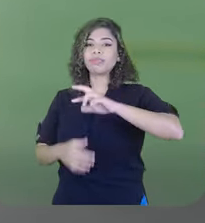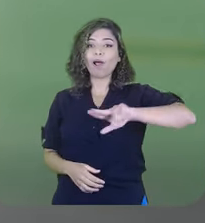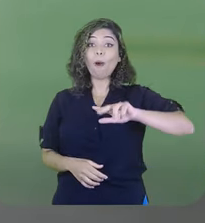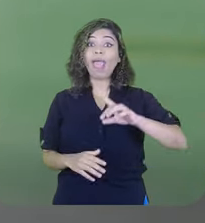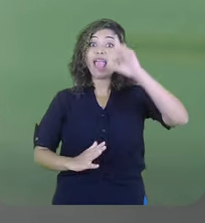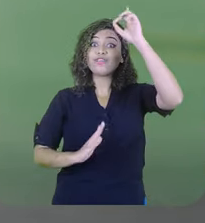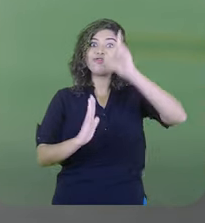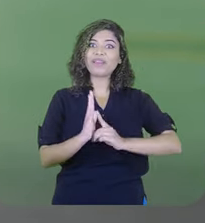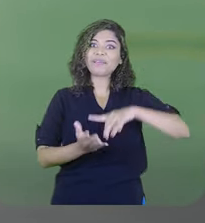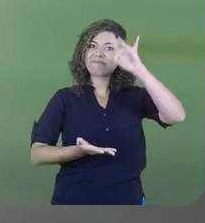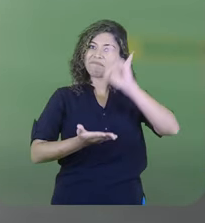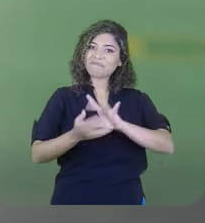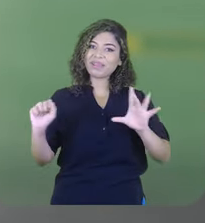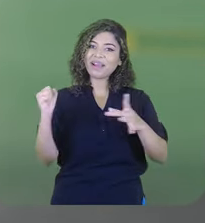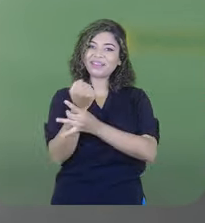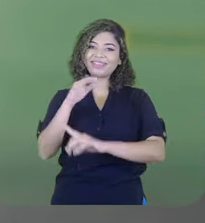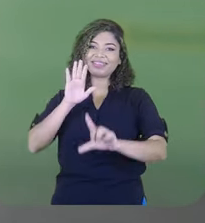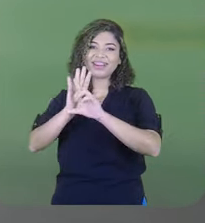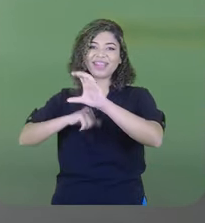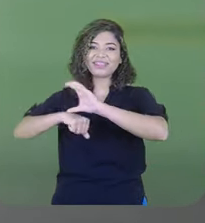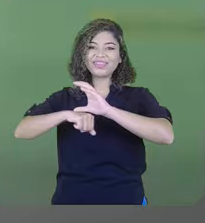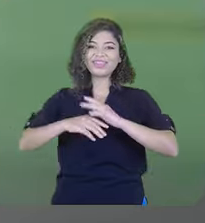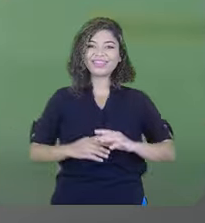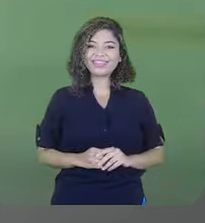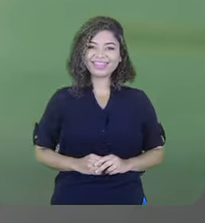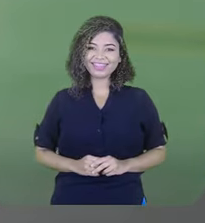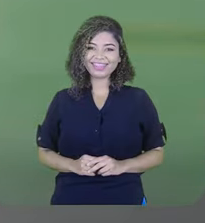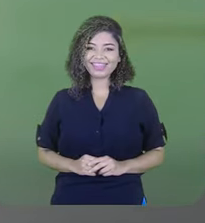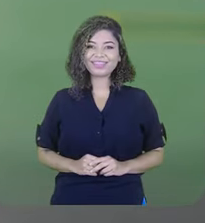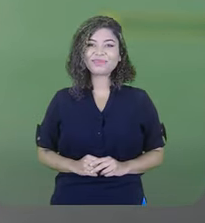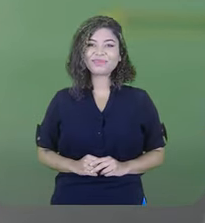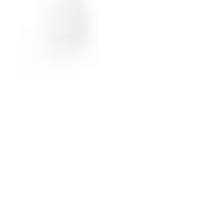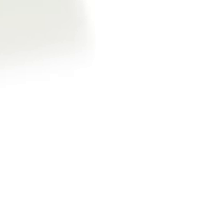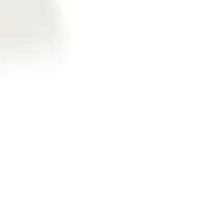mas de efetivar direitos assegurados pela nossa Constituição.